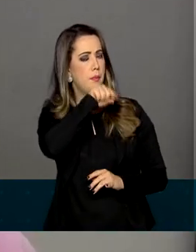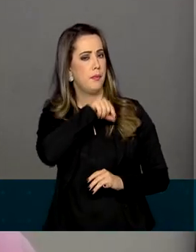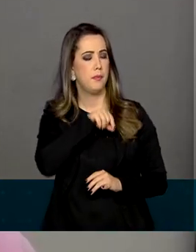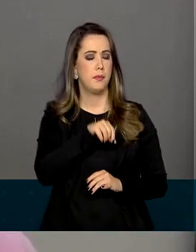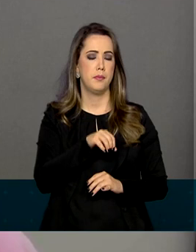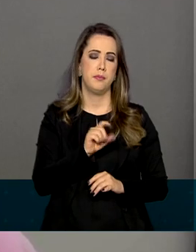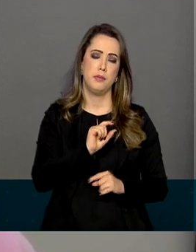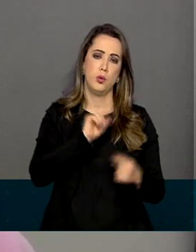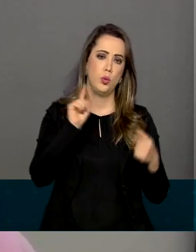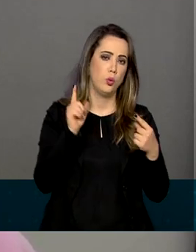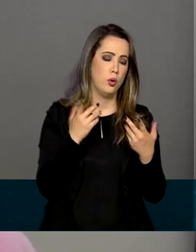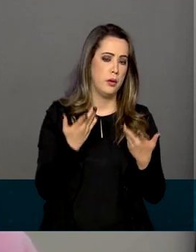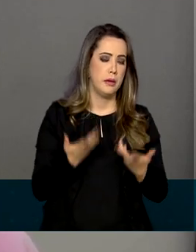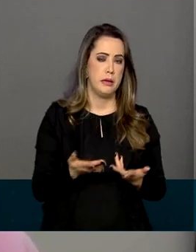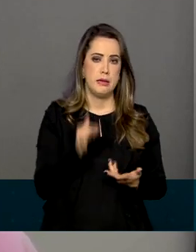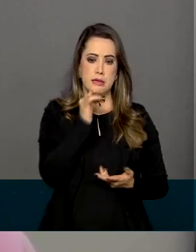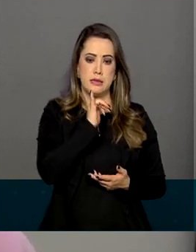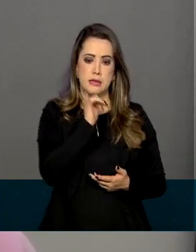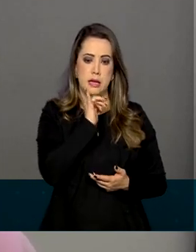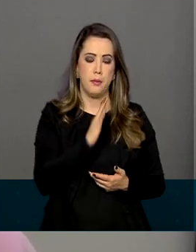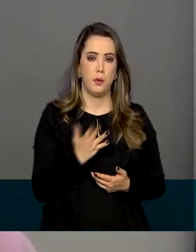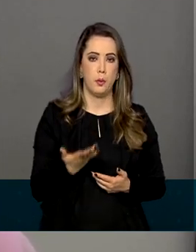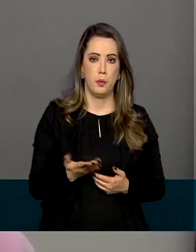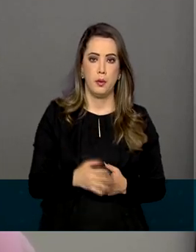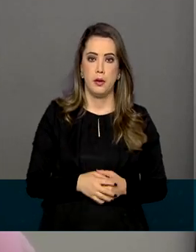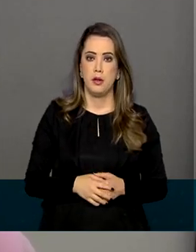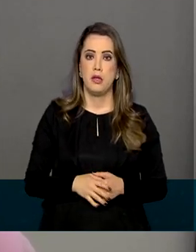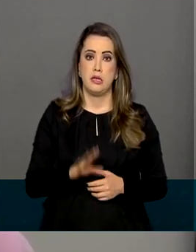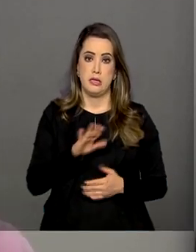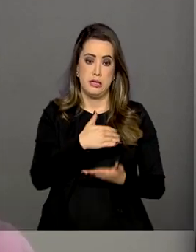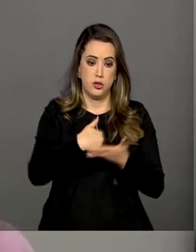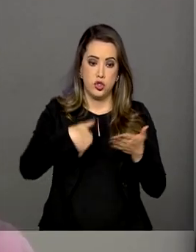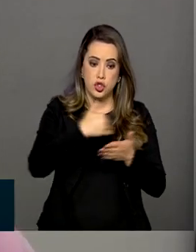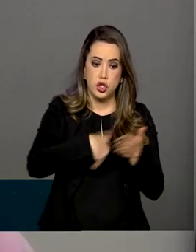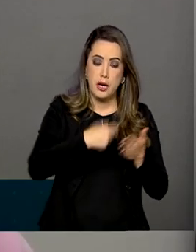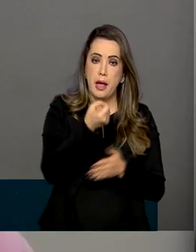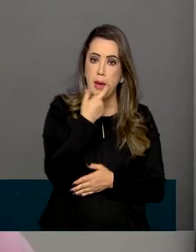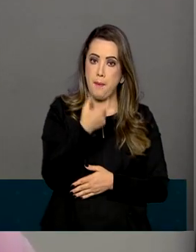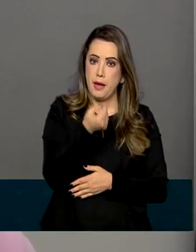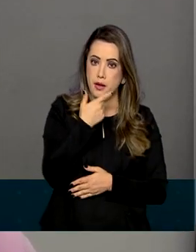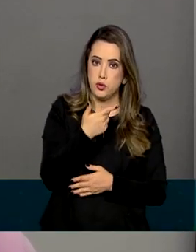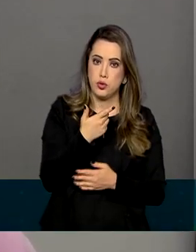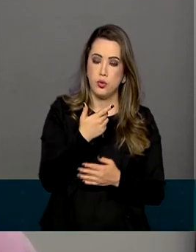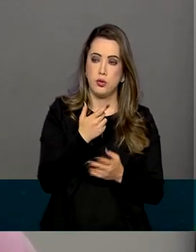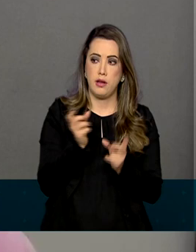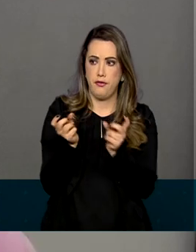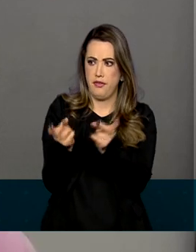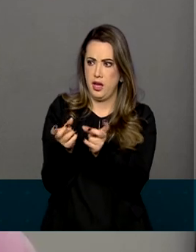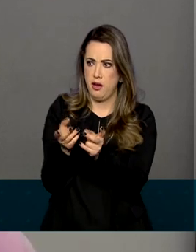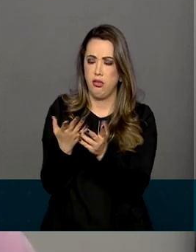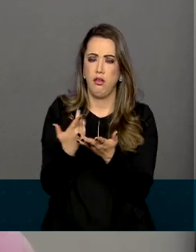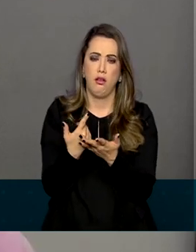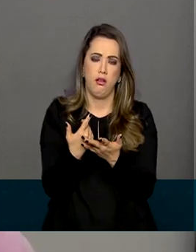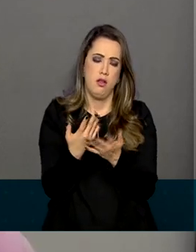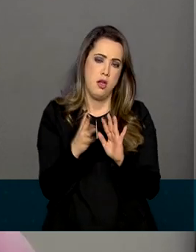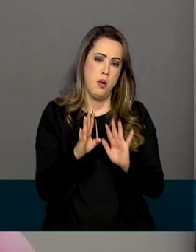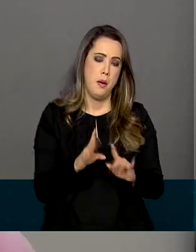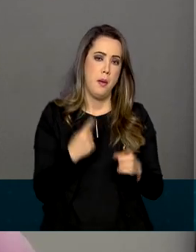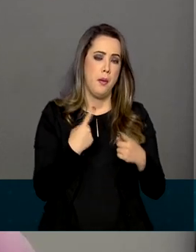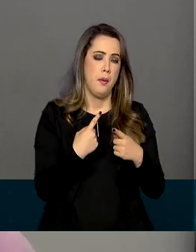refere, por exemplo, à retirada de medicamentos do mercado,